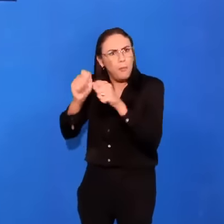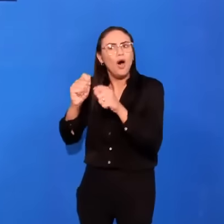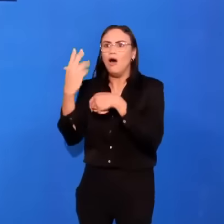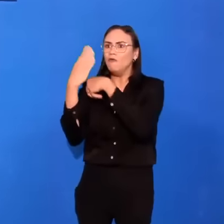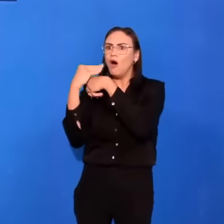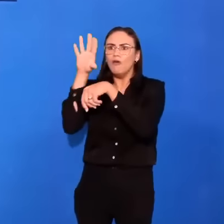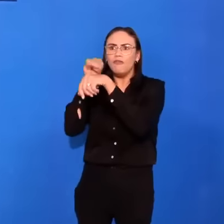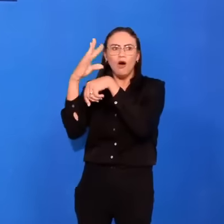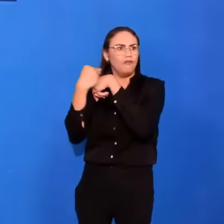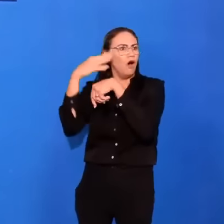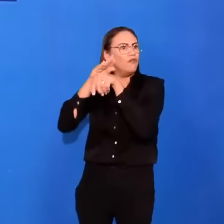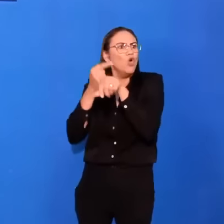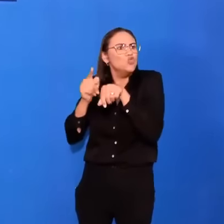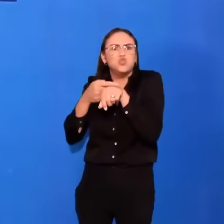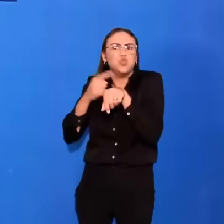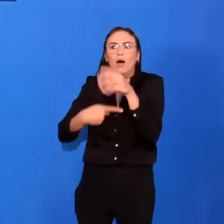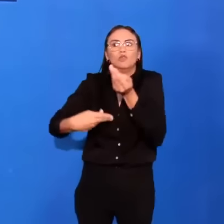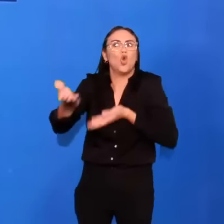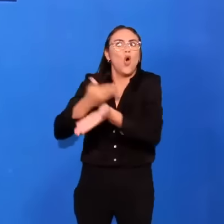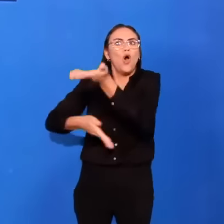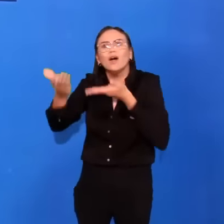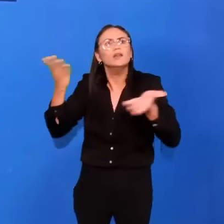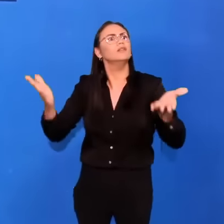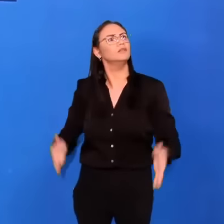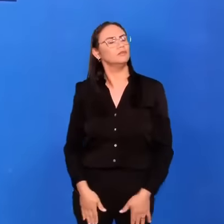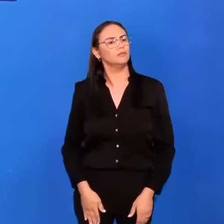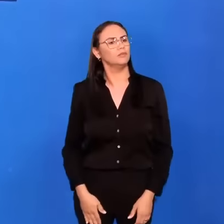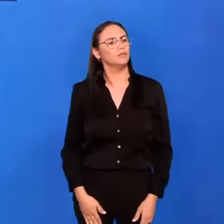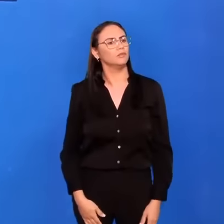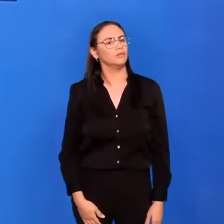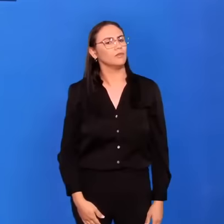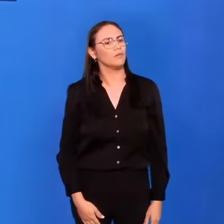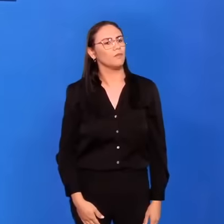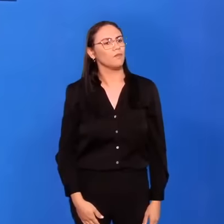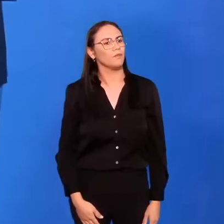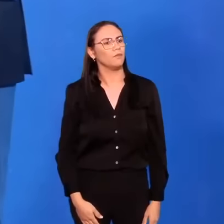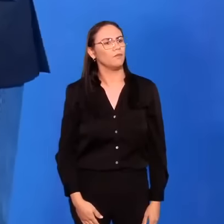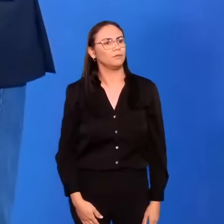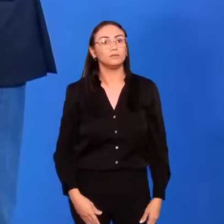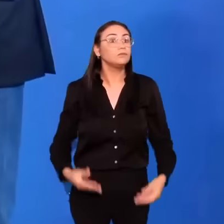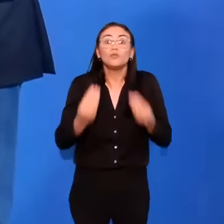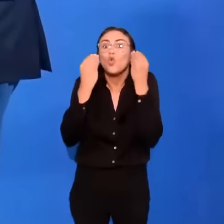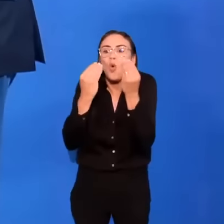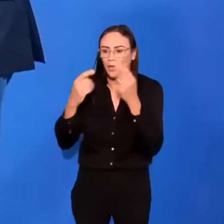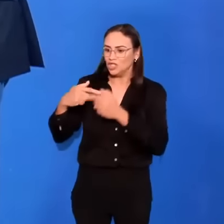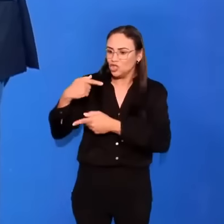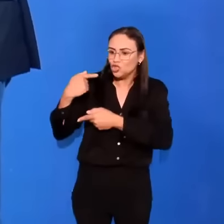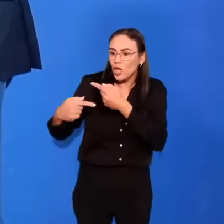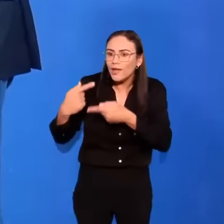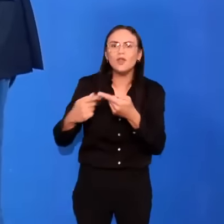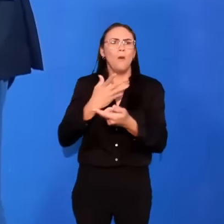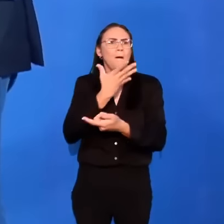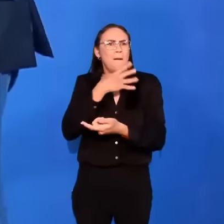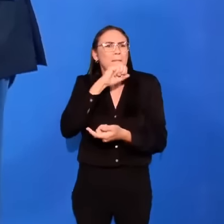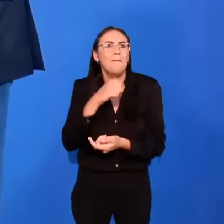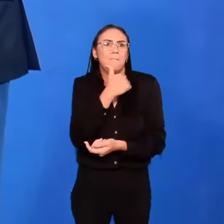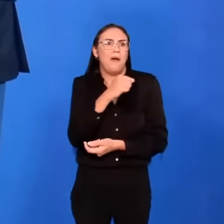de nudez com pessoas. Eu não sei onde essa geração vai parar desses pais